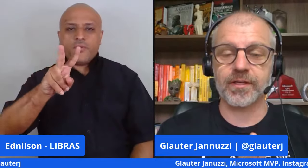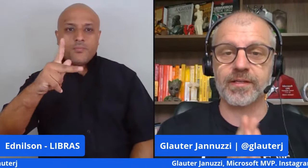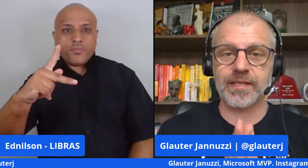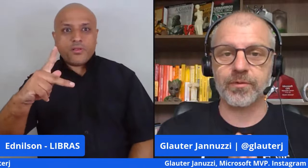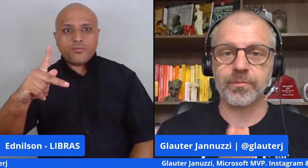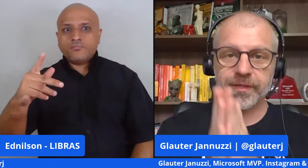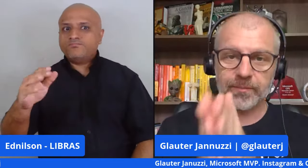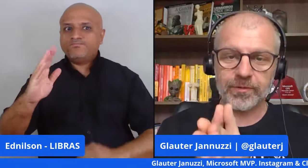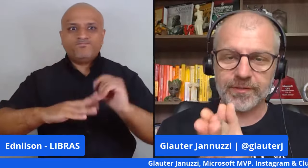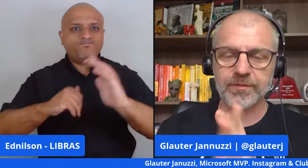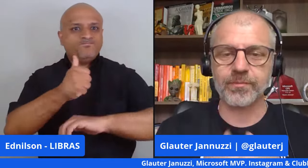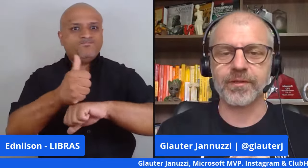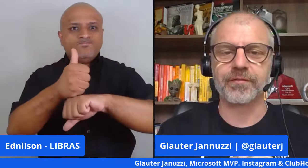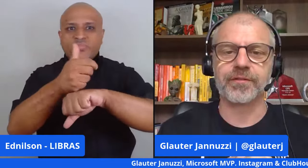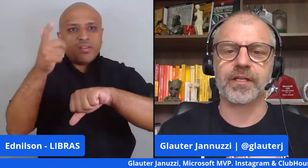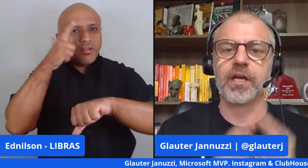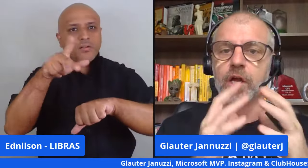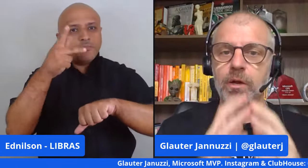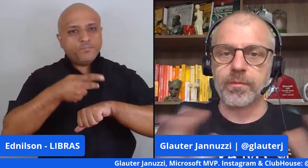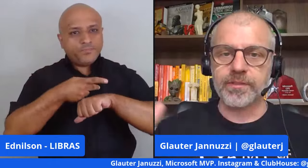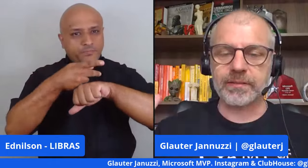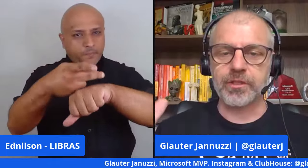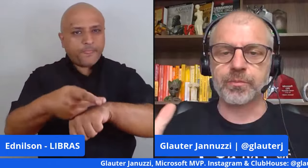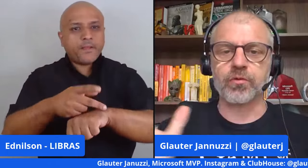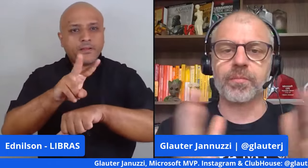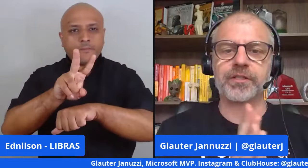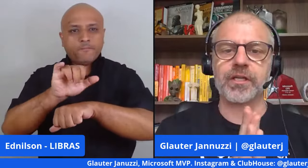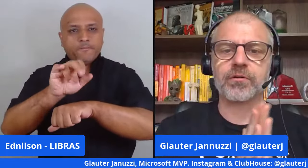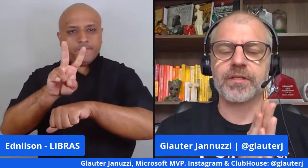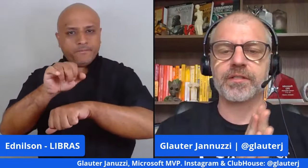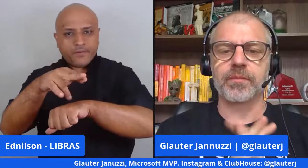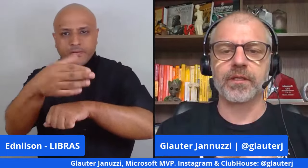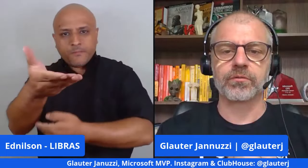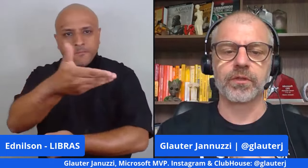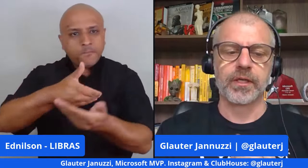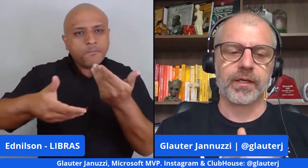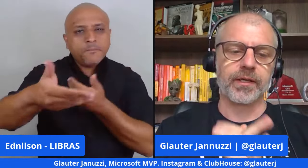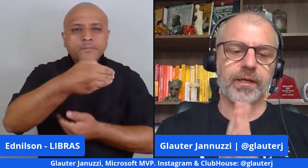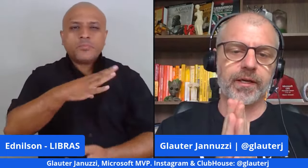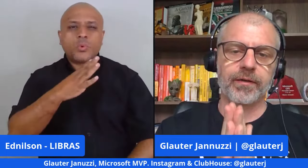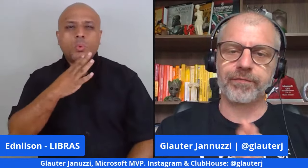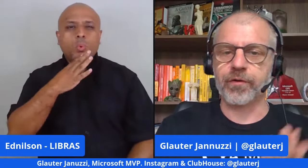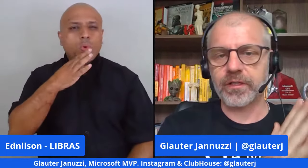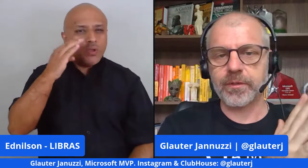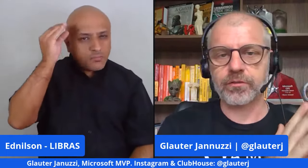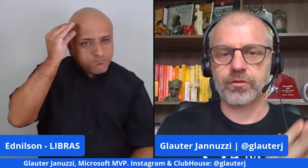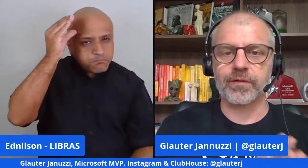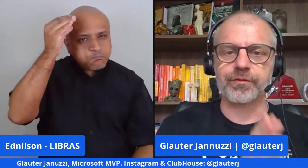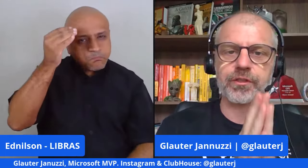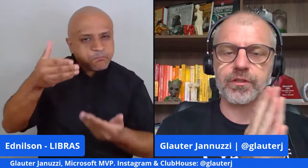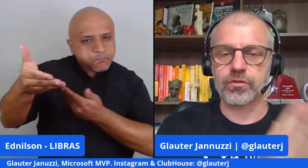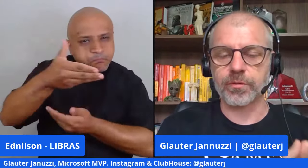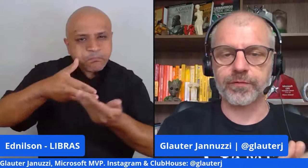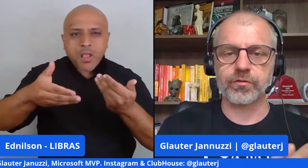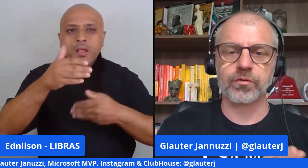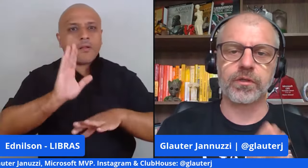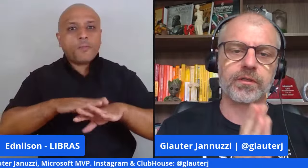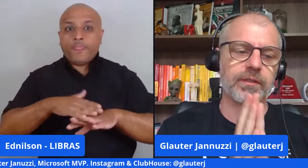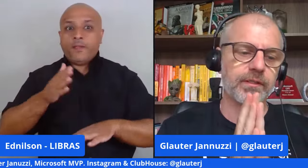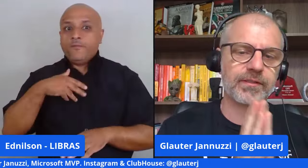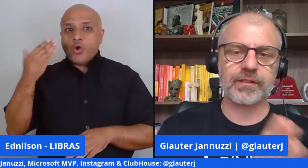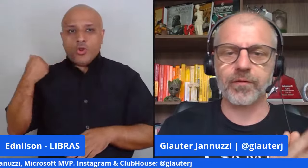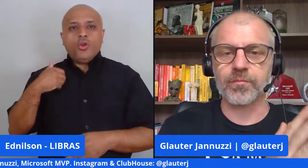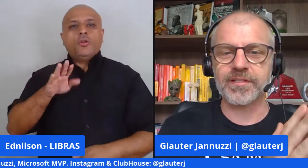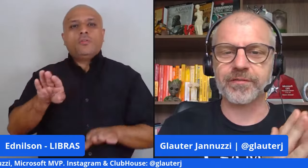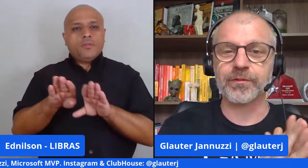valiosos, que recebem um prêmio, assim como a Viviane, exatamente por compartilhar conhecimento. Fora da Microsoft, sou professor.